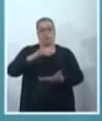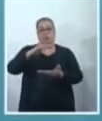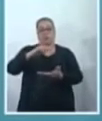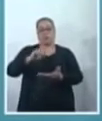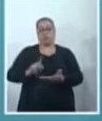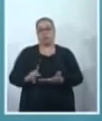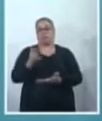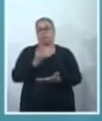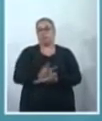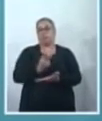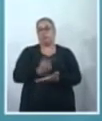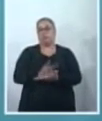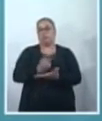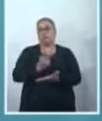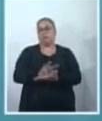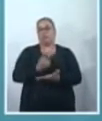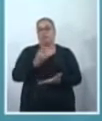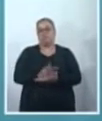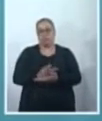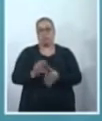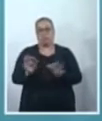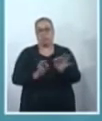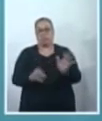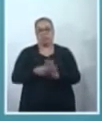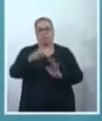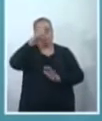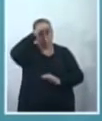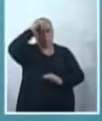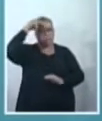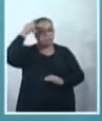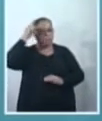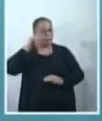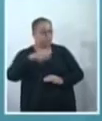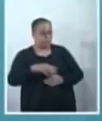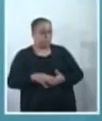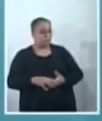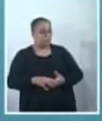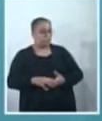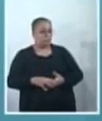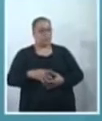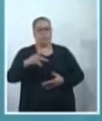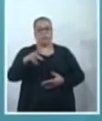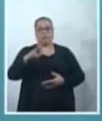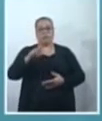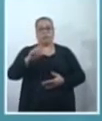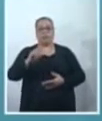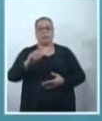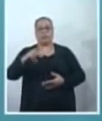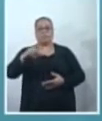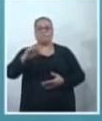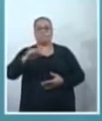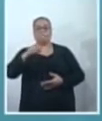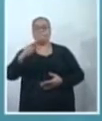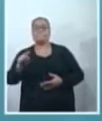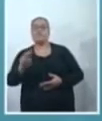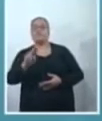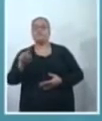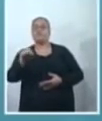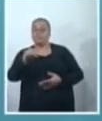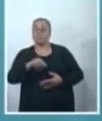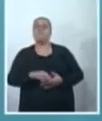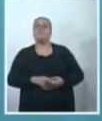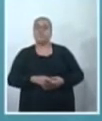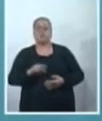distribuídas pelo programa municipal, que se chama Propão. Daqui municipal, isso mesmo. E nós temos